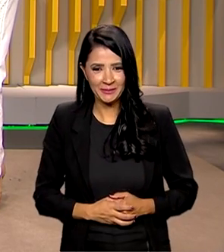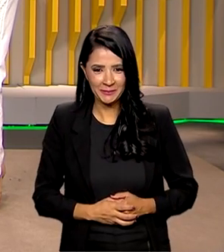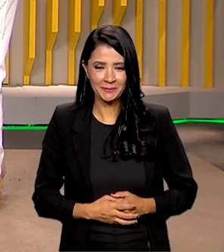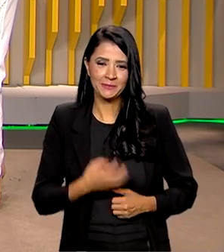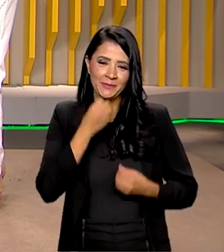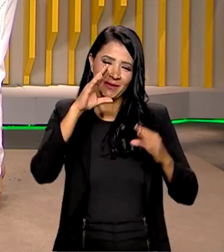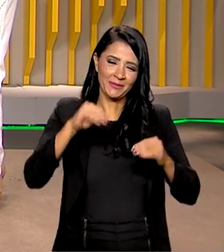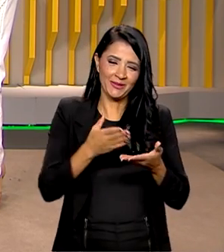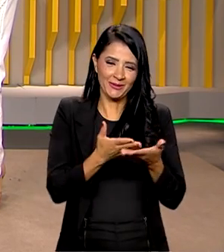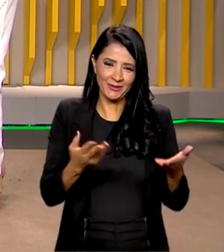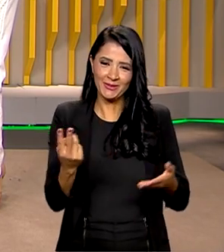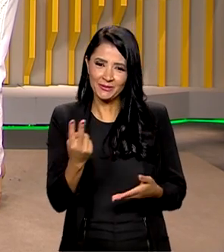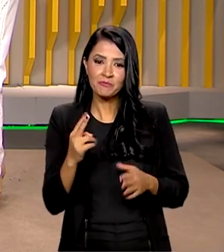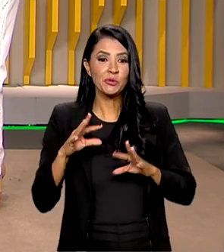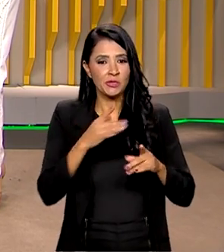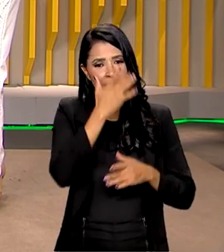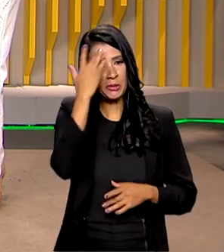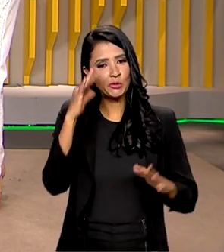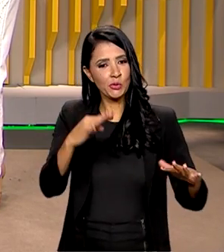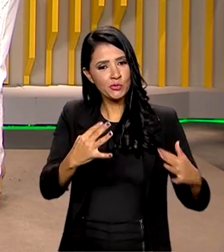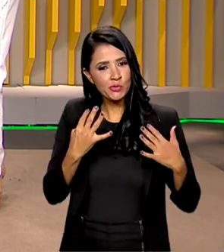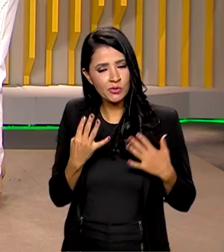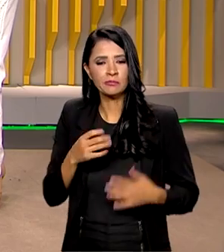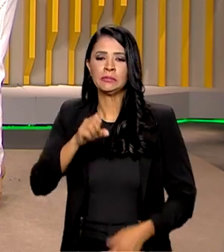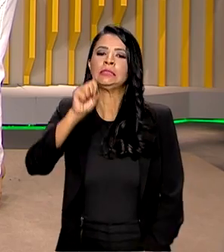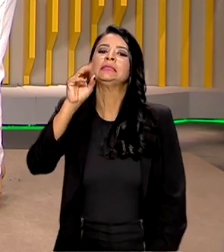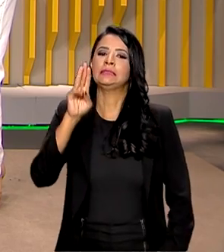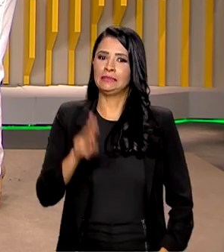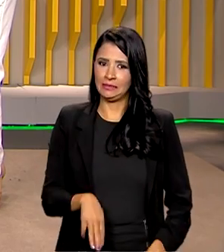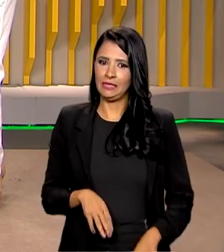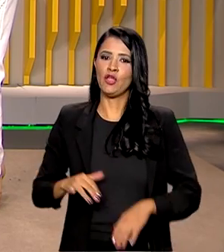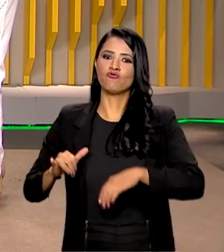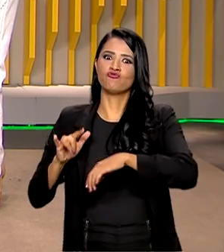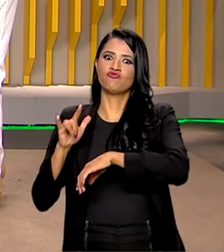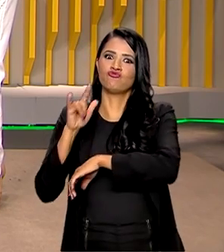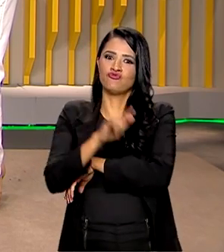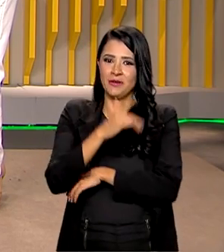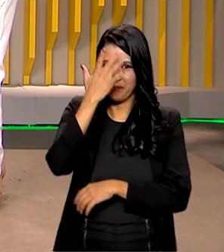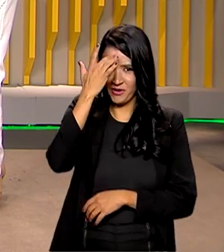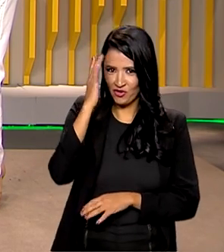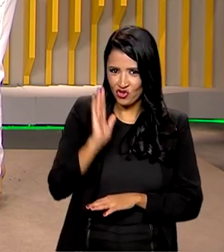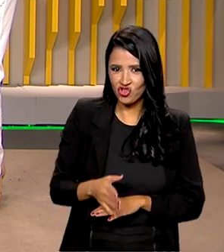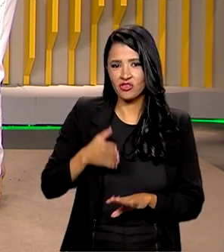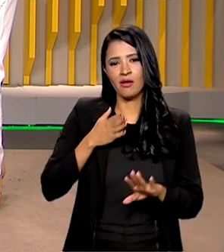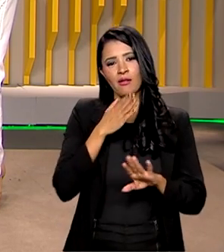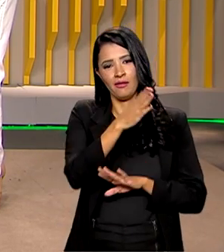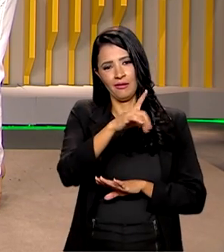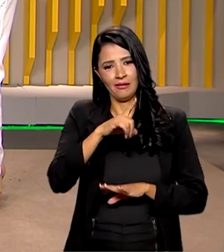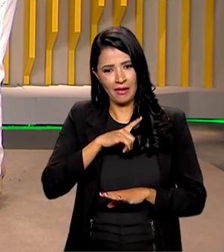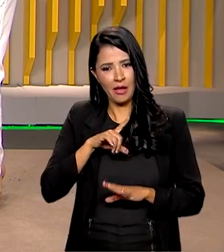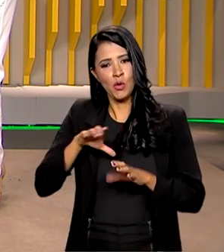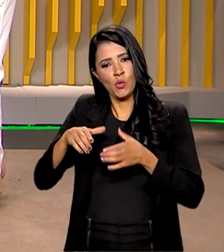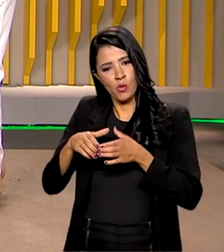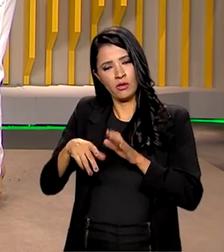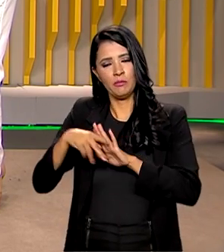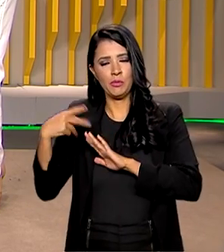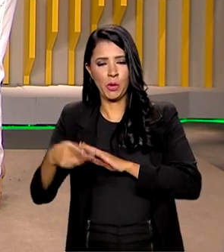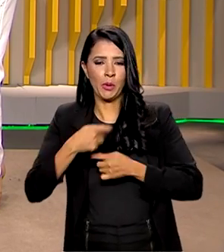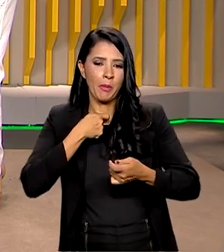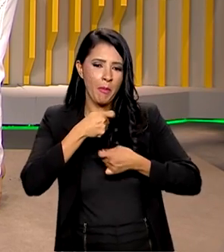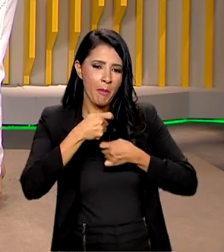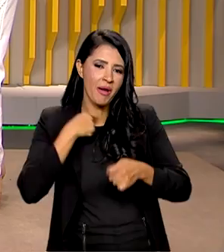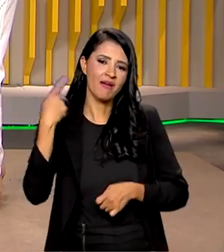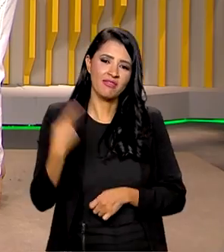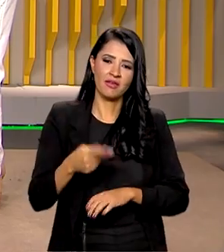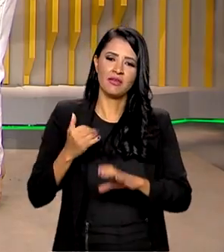noite Ana, Roberto, uma boa noite a todos que nos assistem. vou sim, viu? Embarco amanhã já para Belém com parte aí da equipe de jornalismo